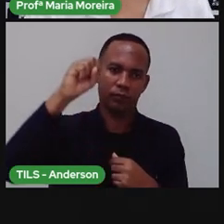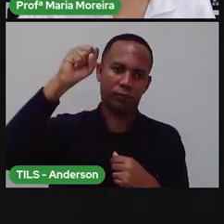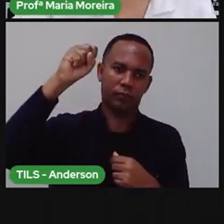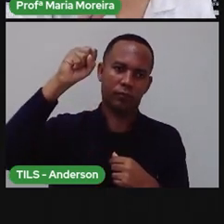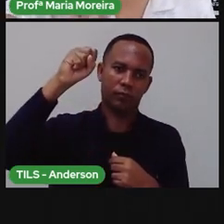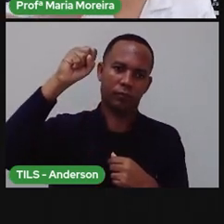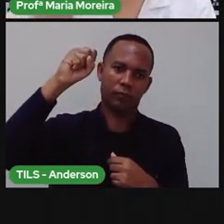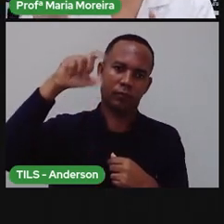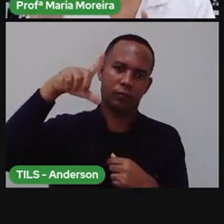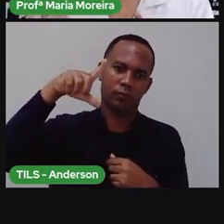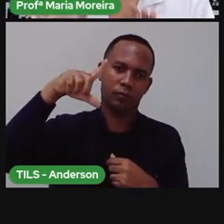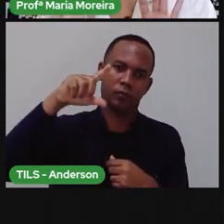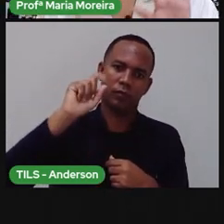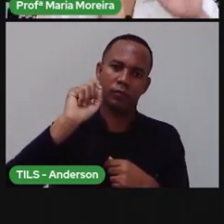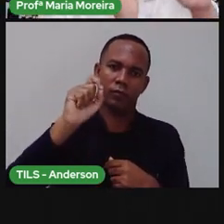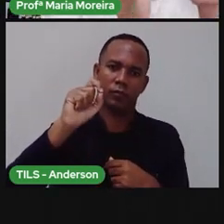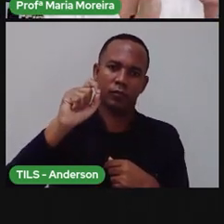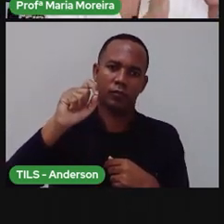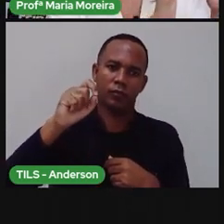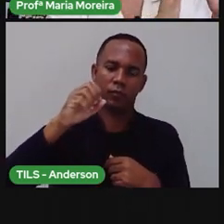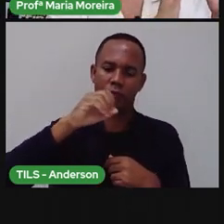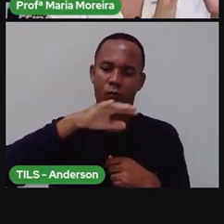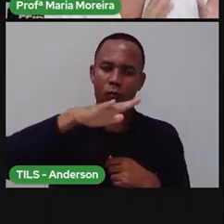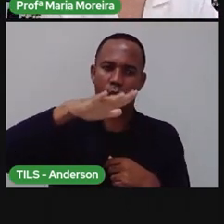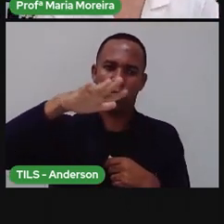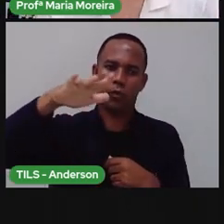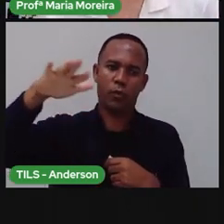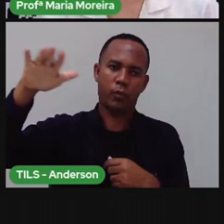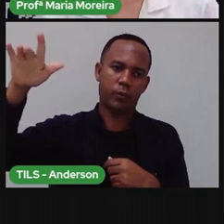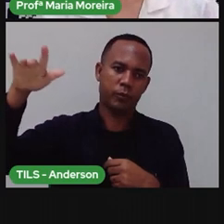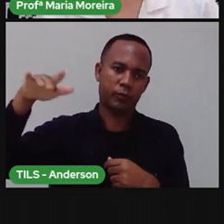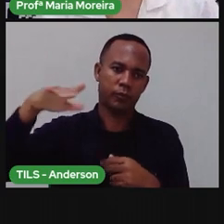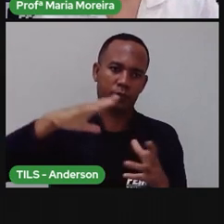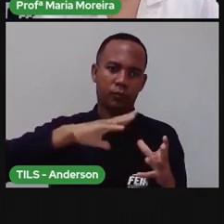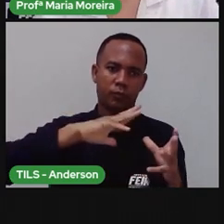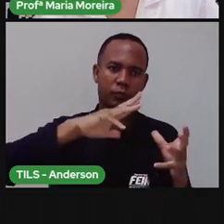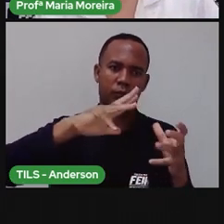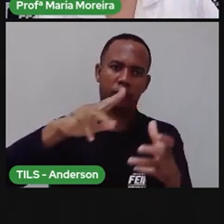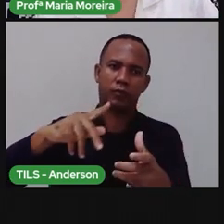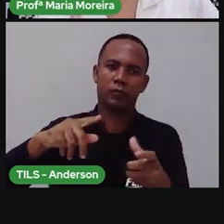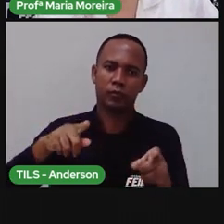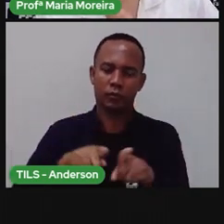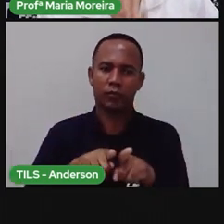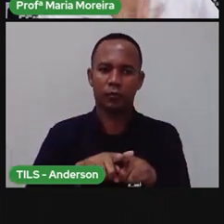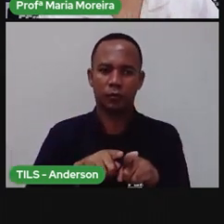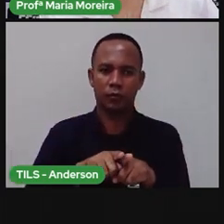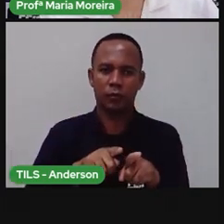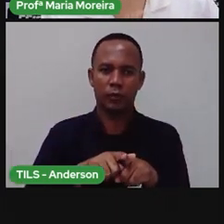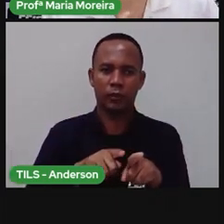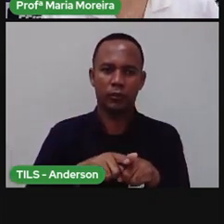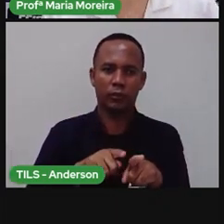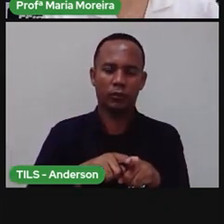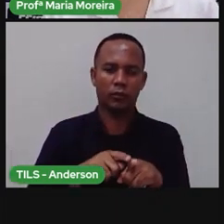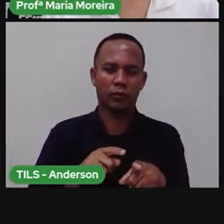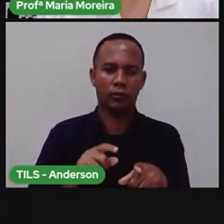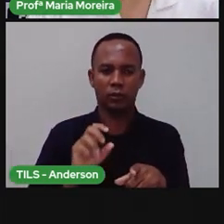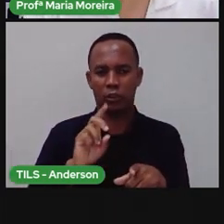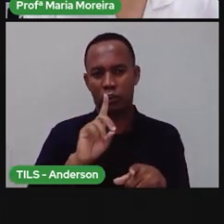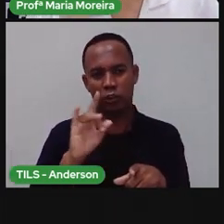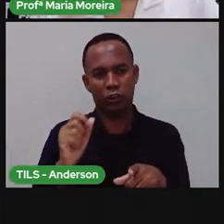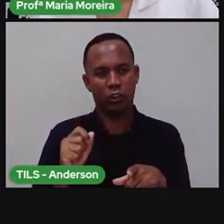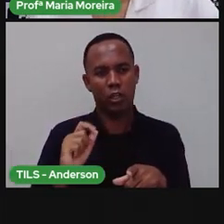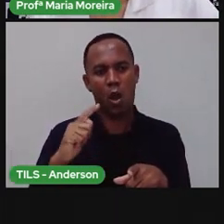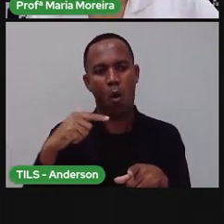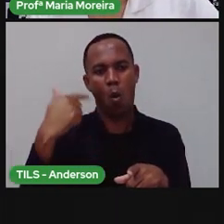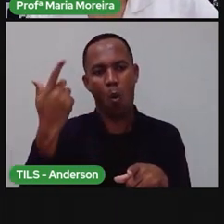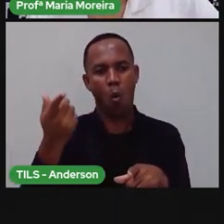mais uma vez, iluminando, né, uma parte aqui do planeta Terra. E aí, quando ele ilumina essa parte, dia. A